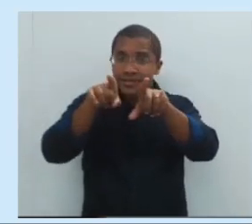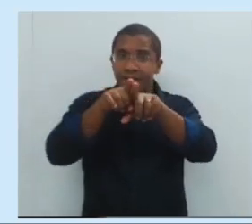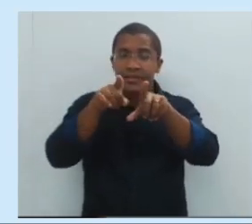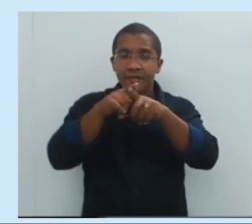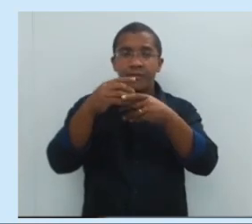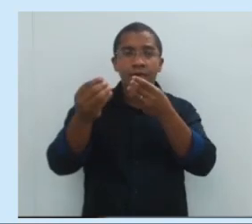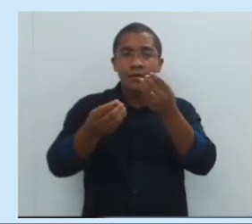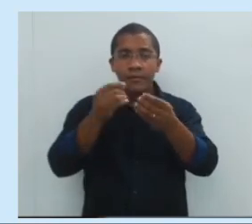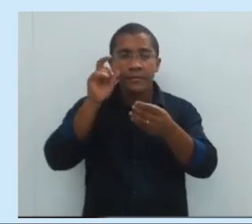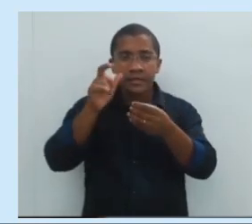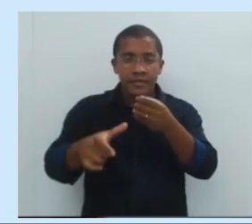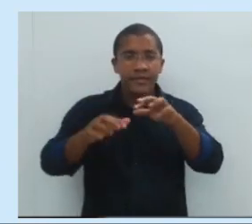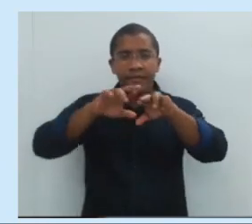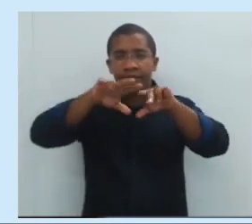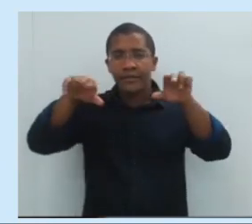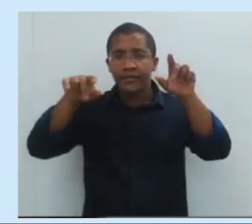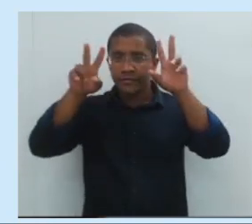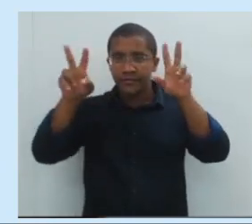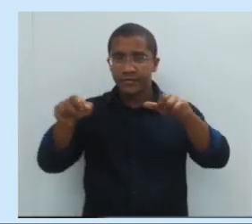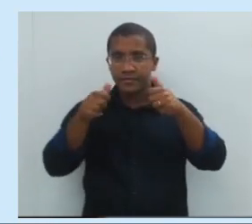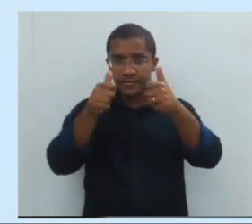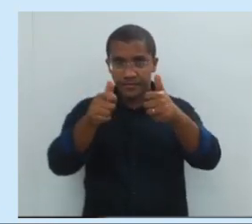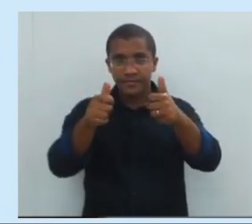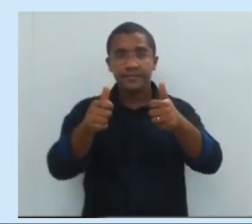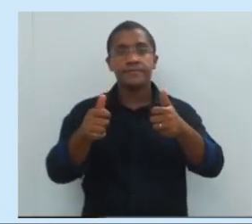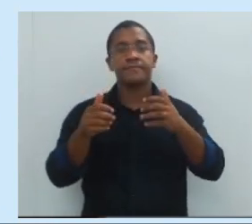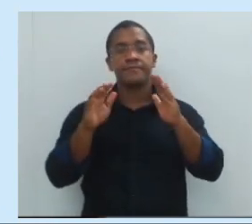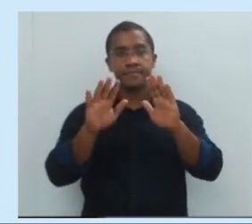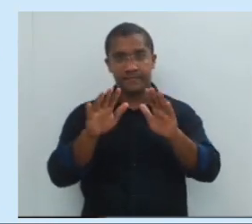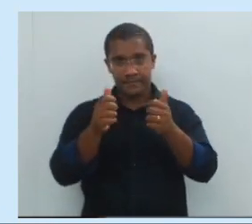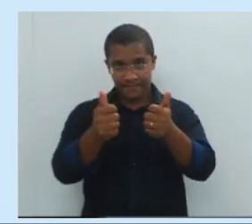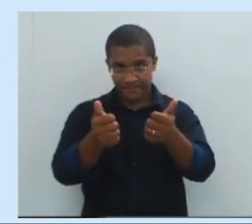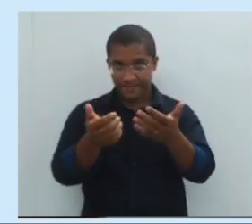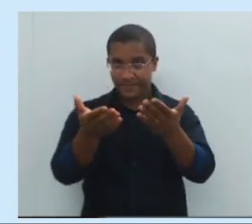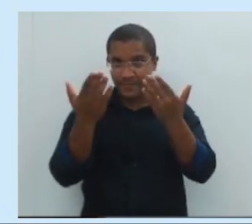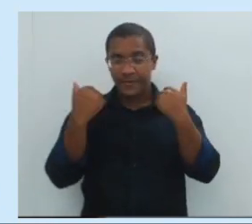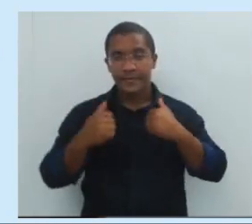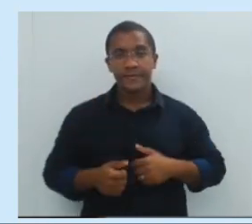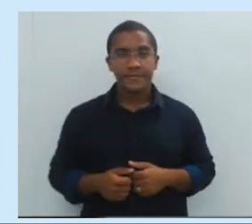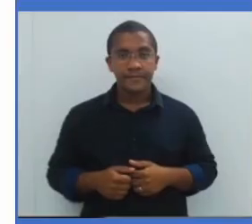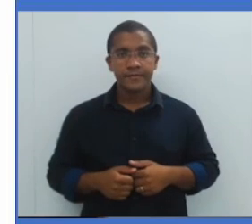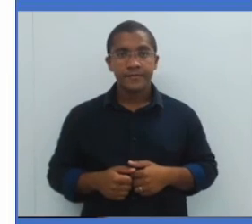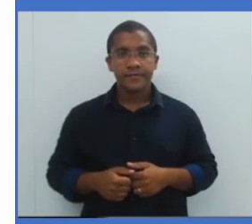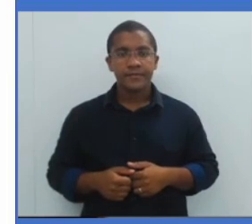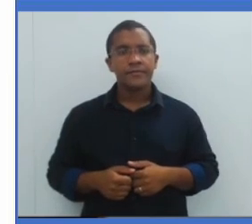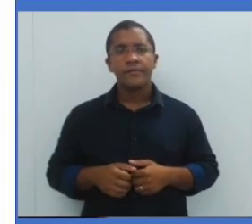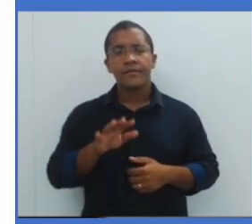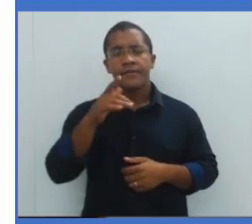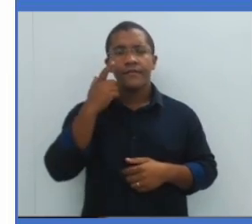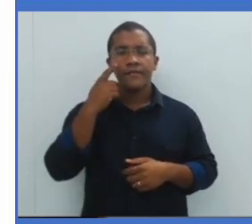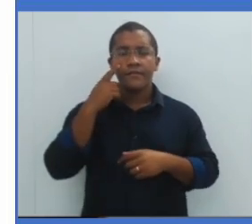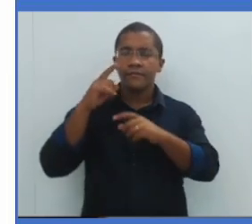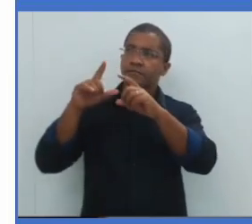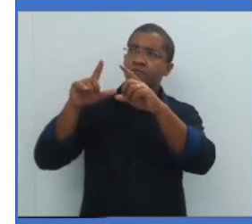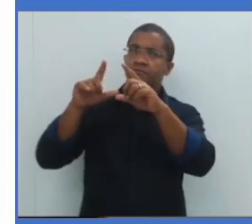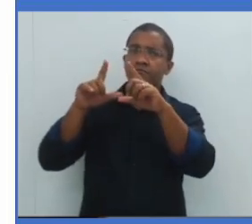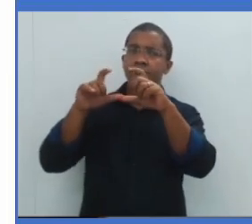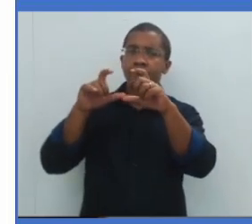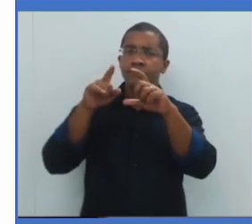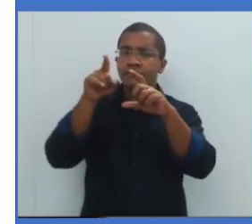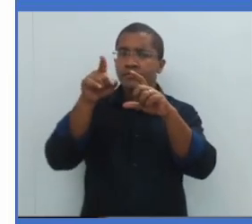trechos interessantes sobre esse tema, beleza? Vamos lá! Vejam só a imagem,